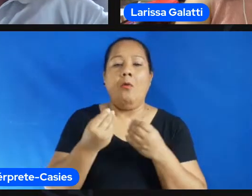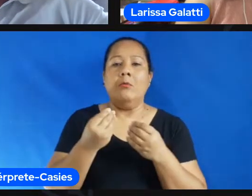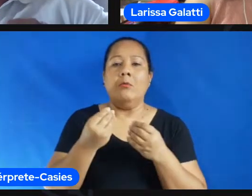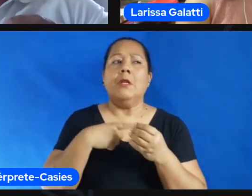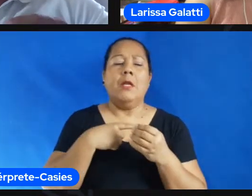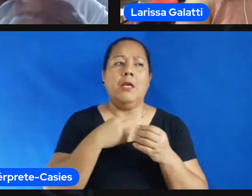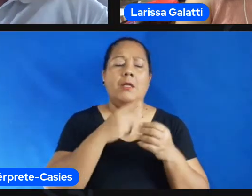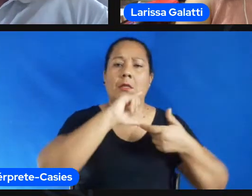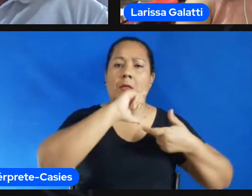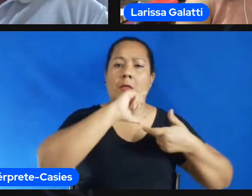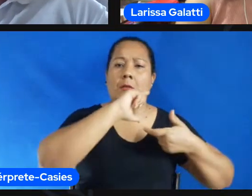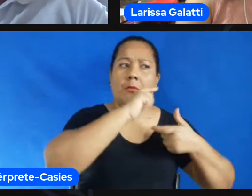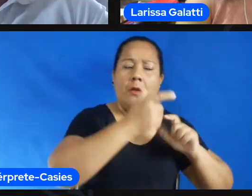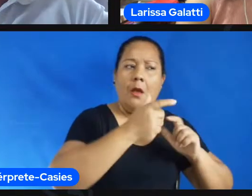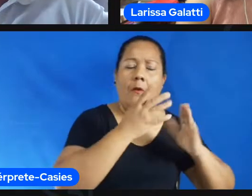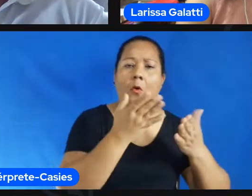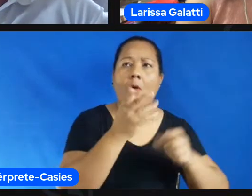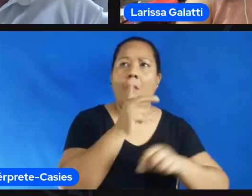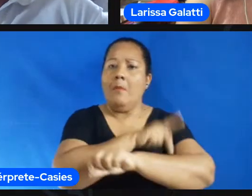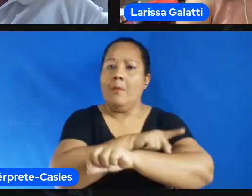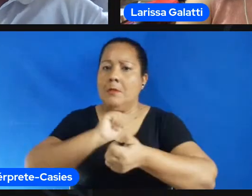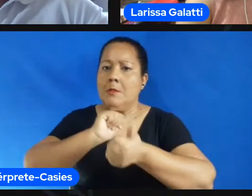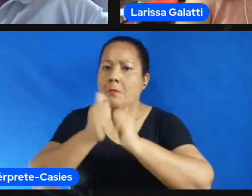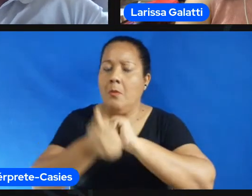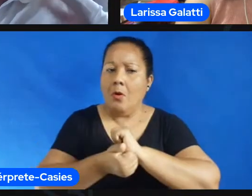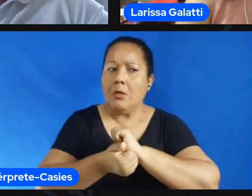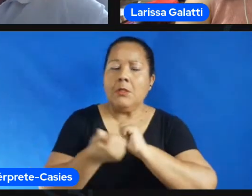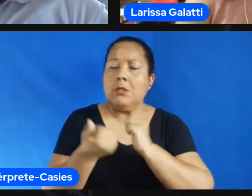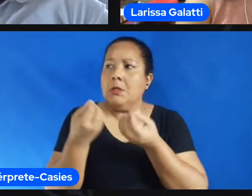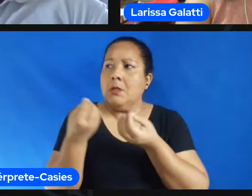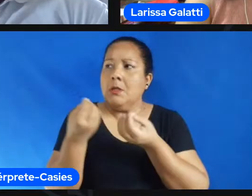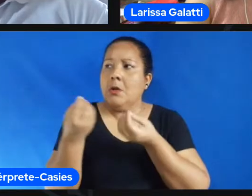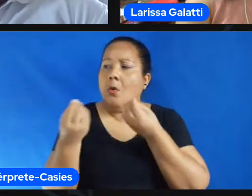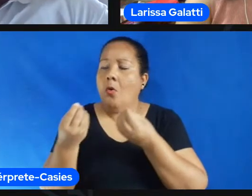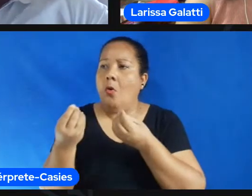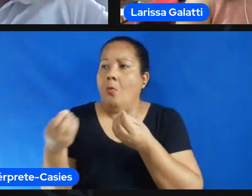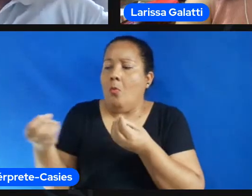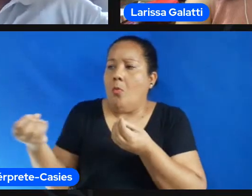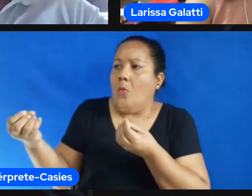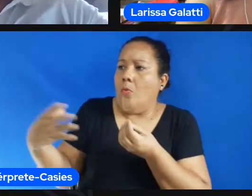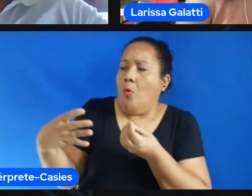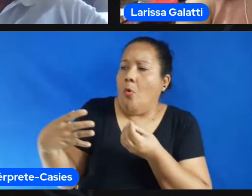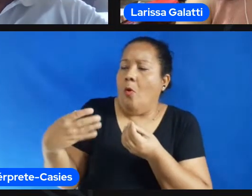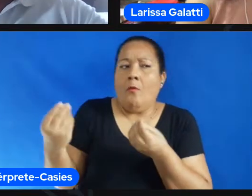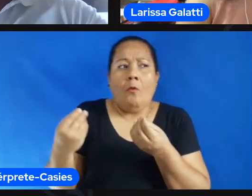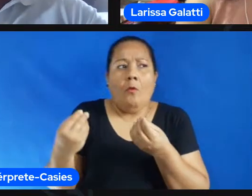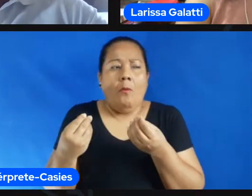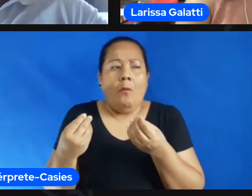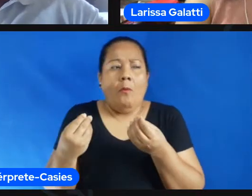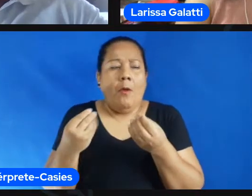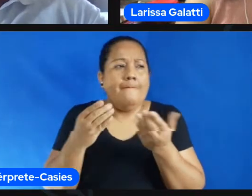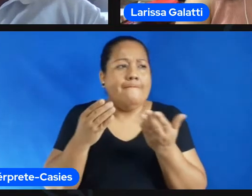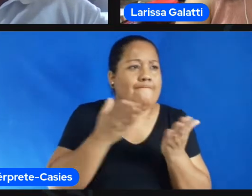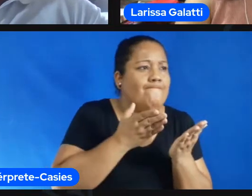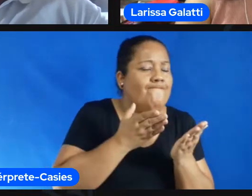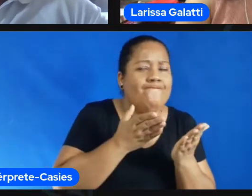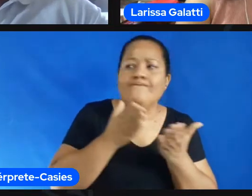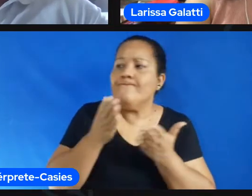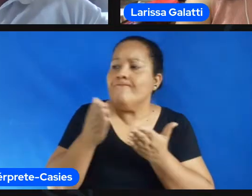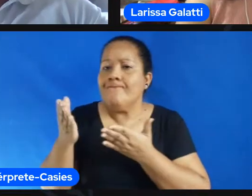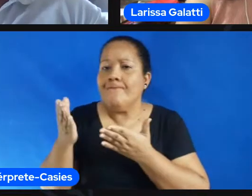pedagogia achar a sua linha pedagógica é vivenciar isso colocar isso em prática e